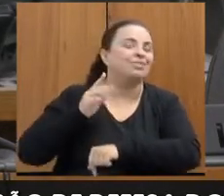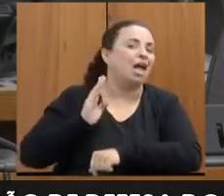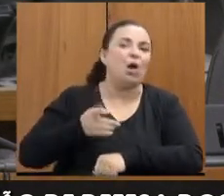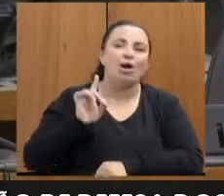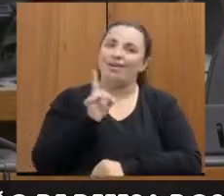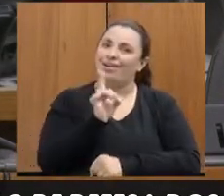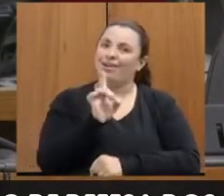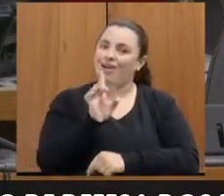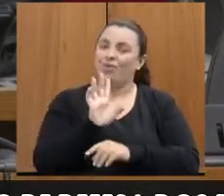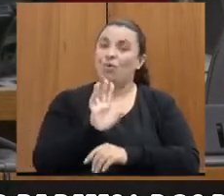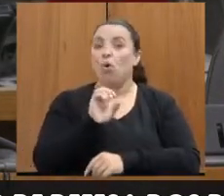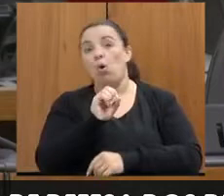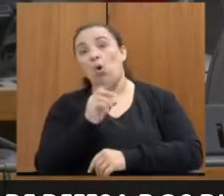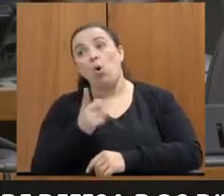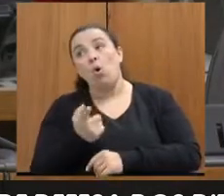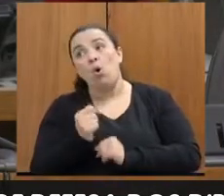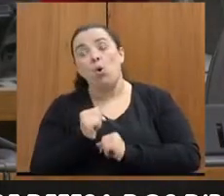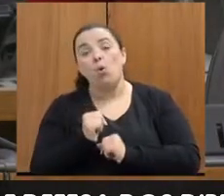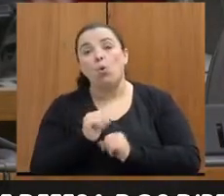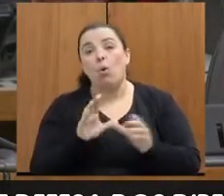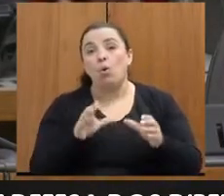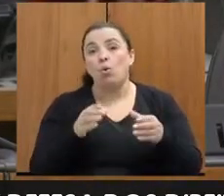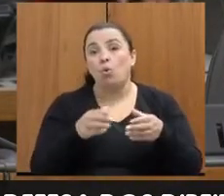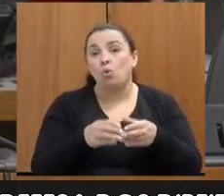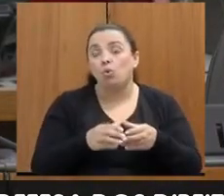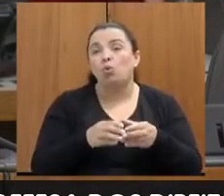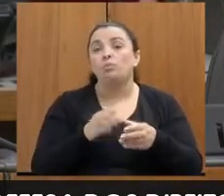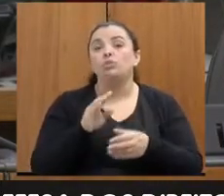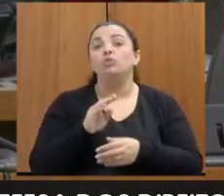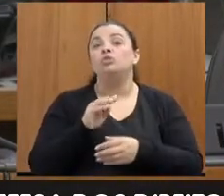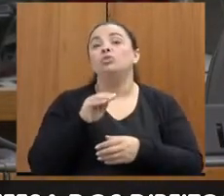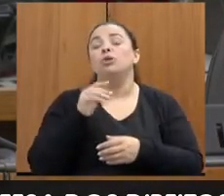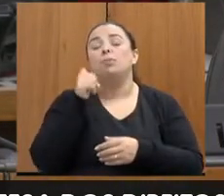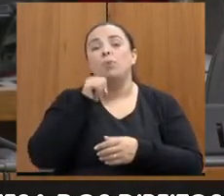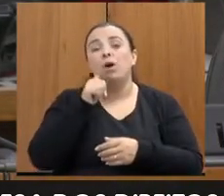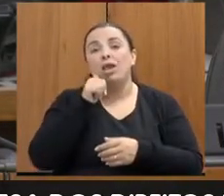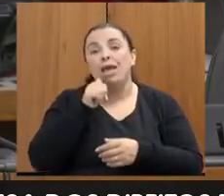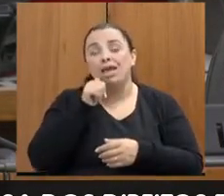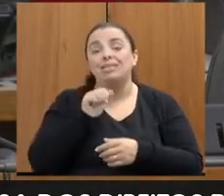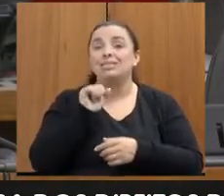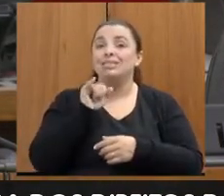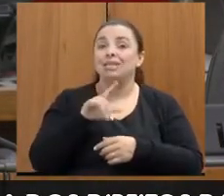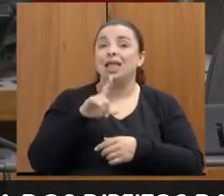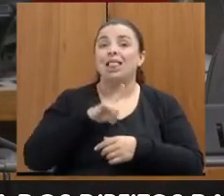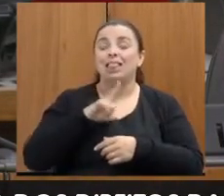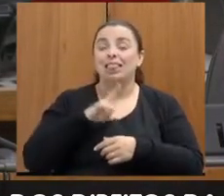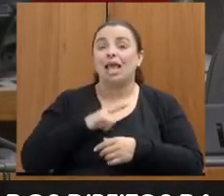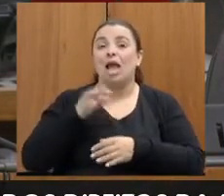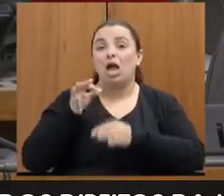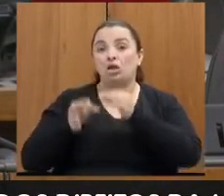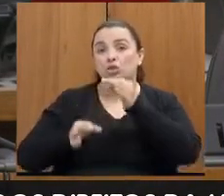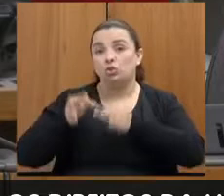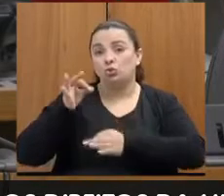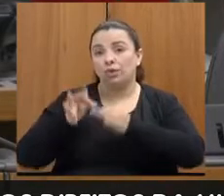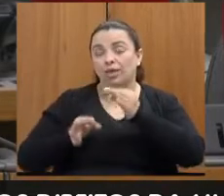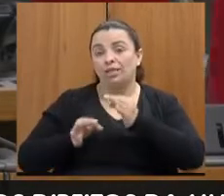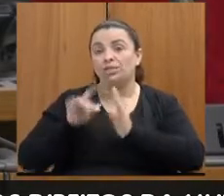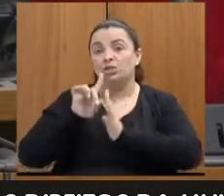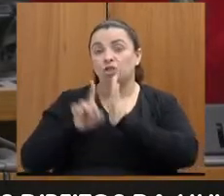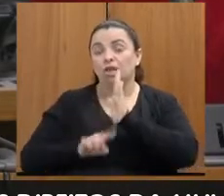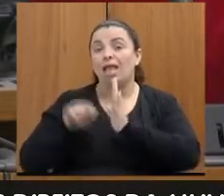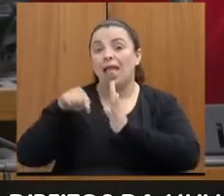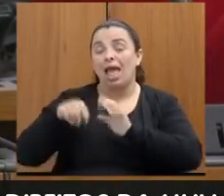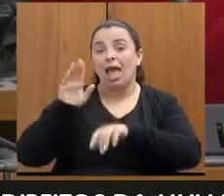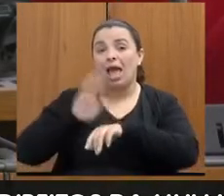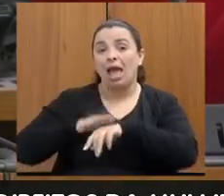mulheres, quando há concessão das medidas protetivas de urgência pela juíza de direito, ela própria coloca na